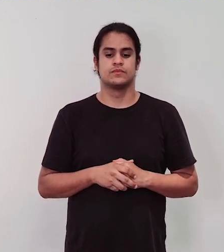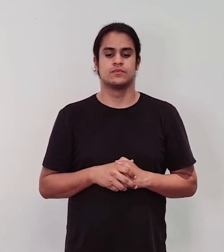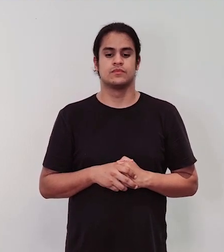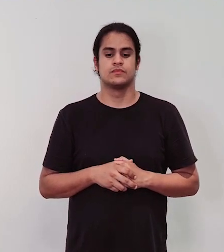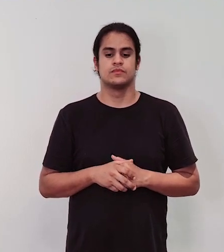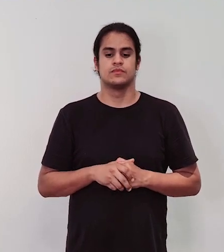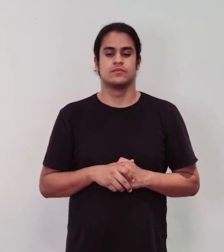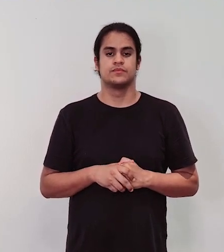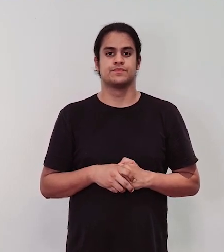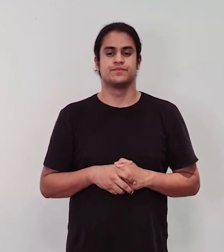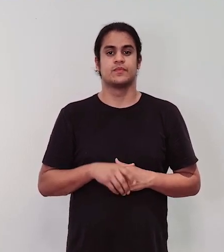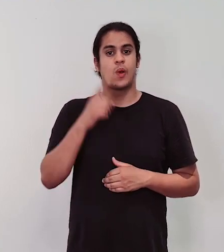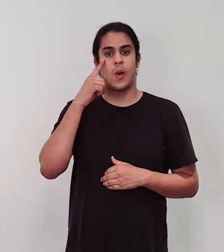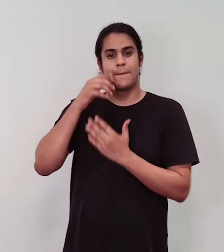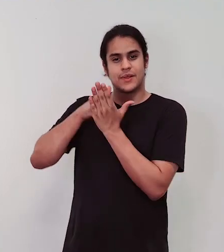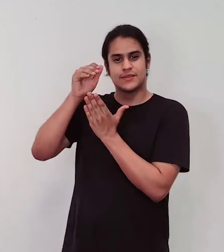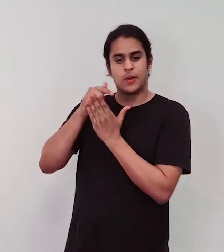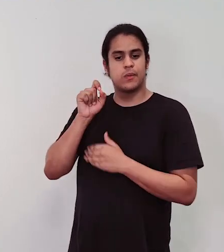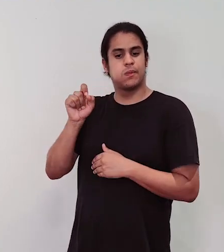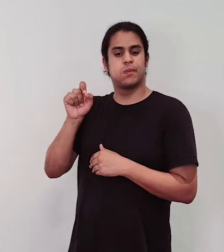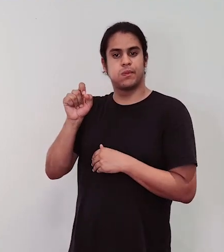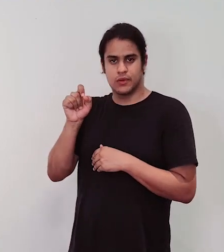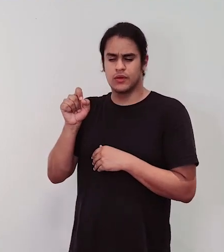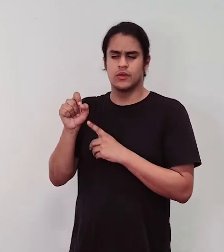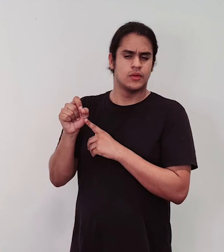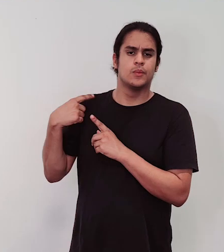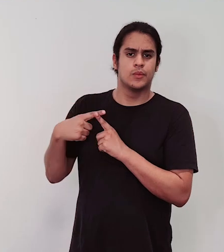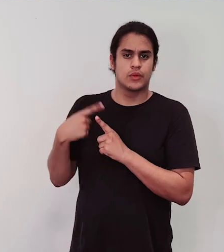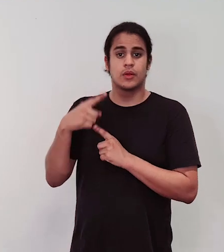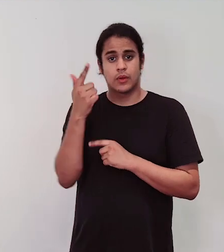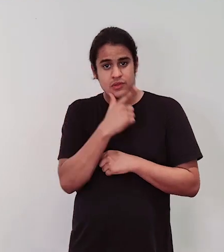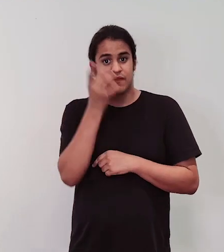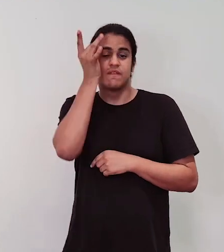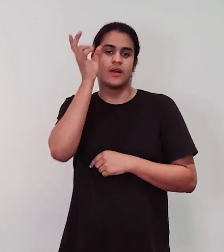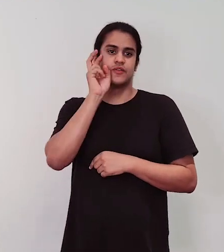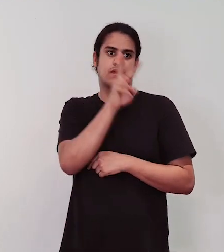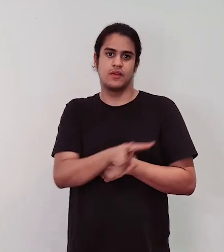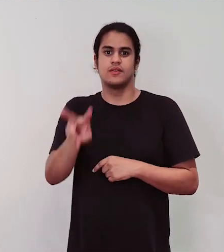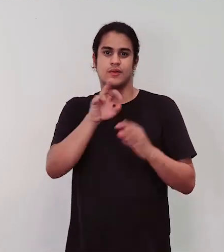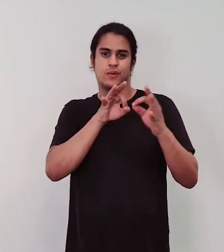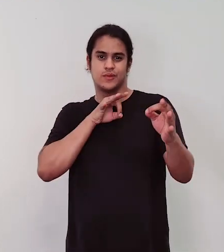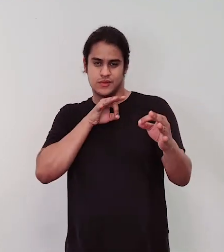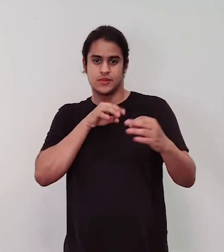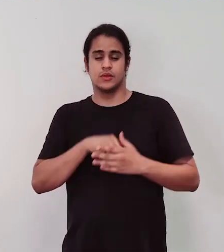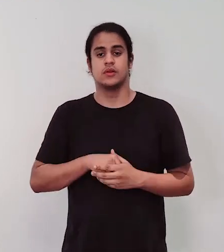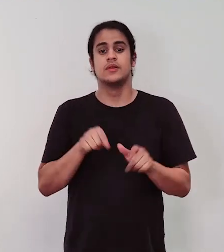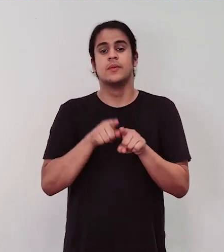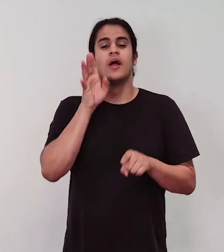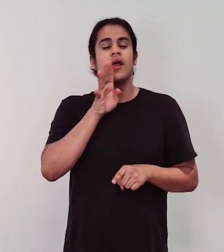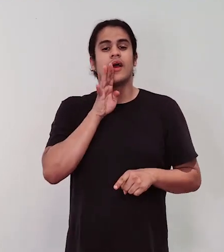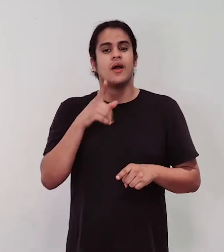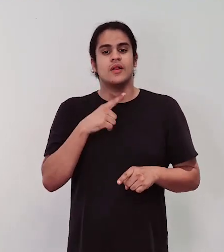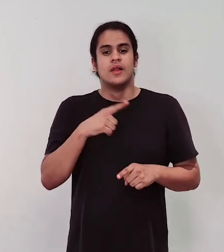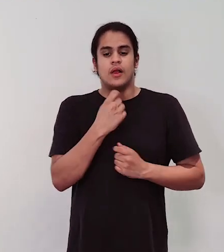eu vou usar um pincel grosso de novo para dar leitura e é legal essas ferramentas que tem a